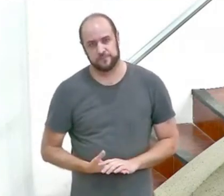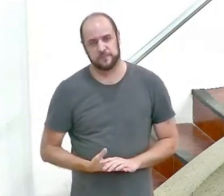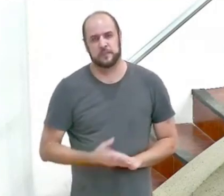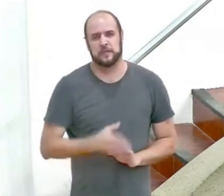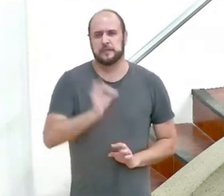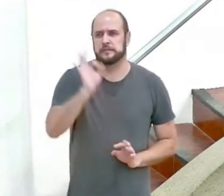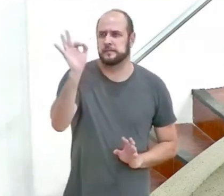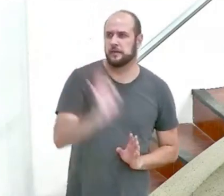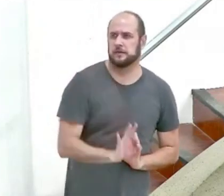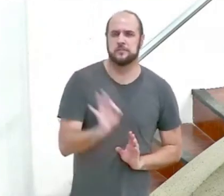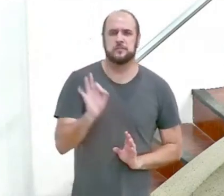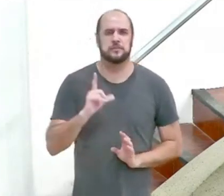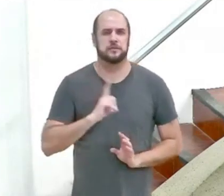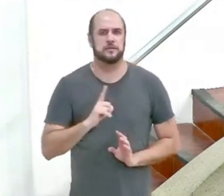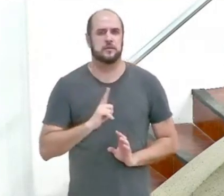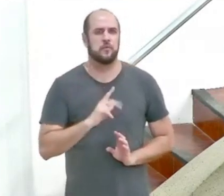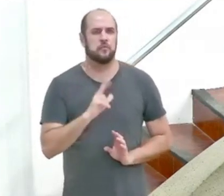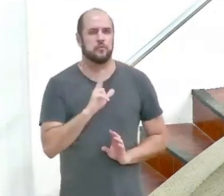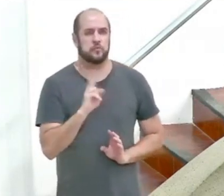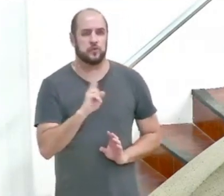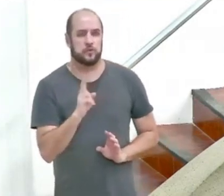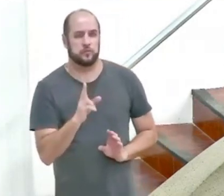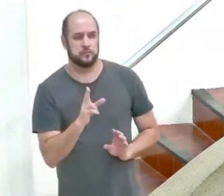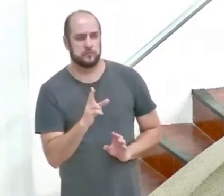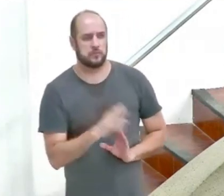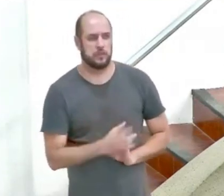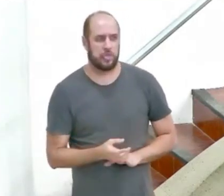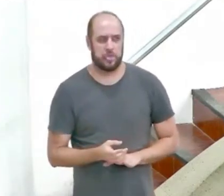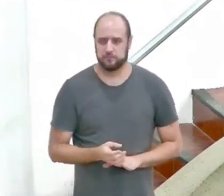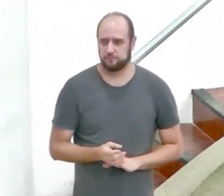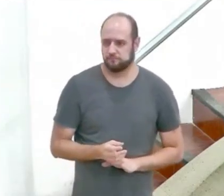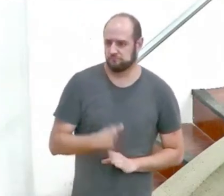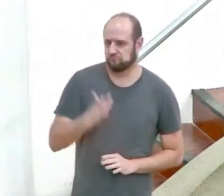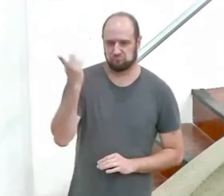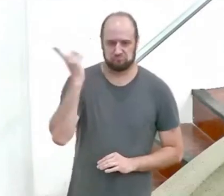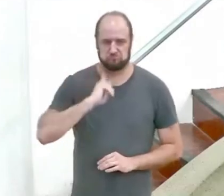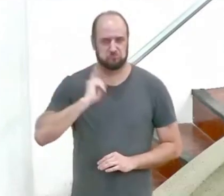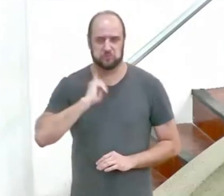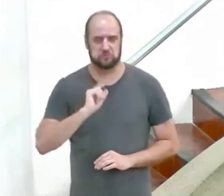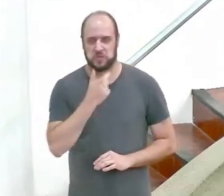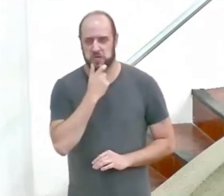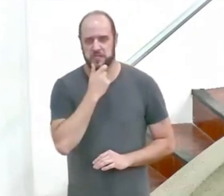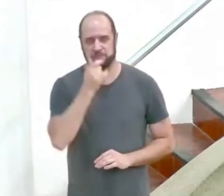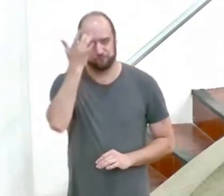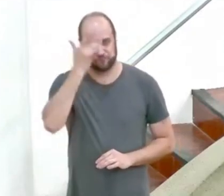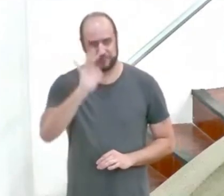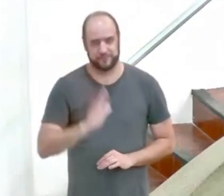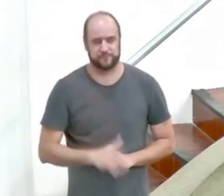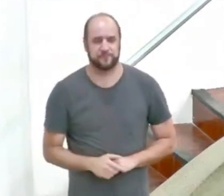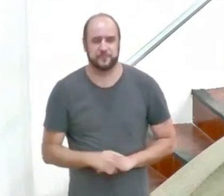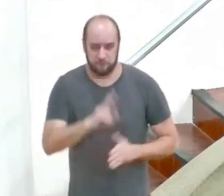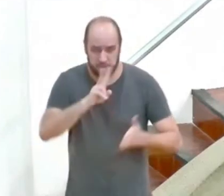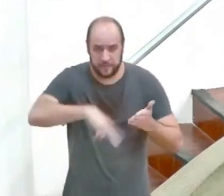estatísticas de uma agência chamada Gitnux e eu gostaria de lê-las aos irmãos